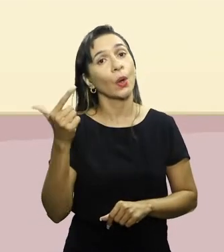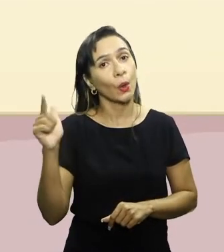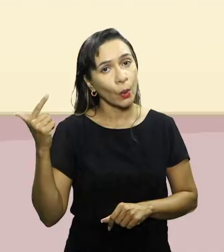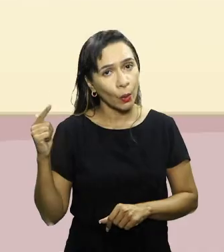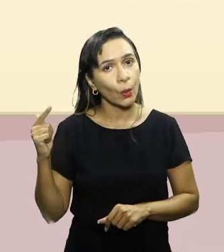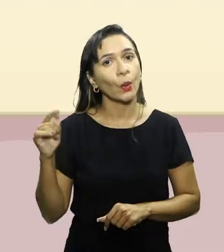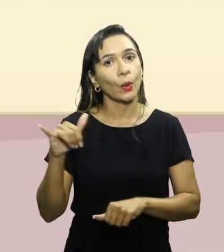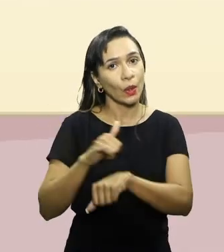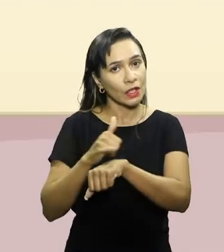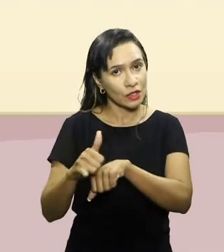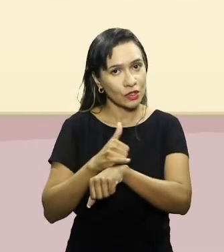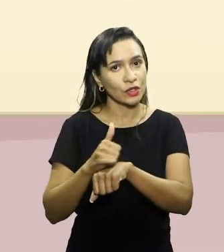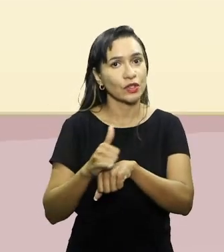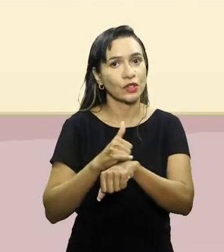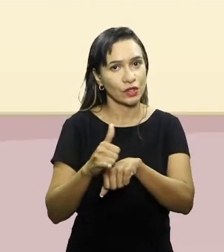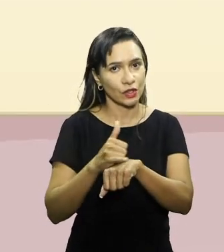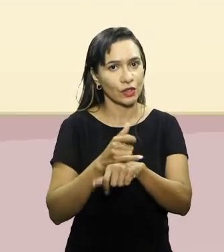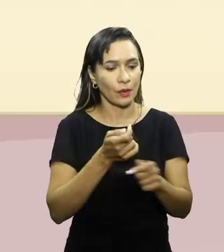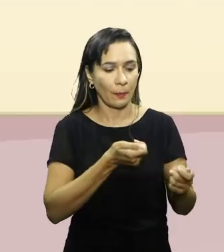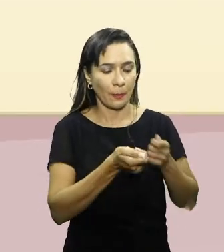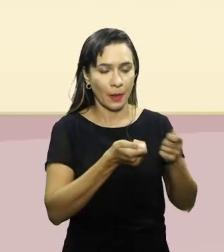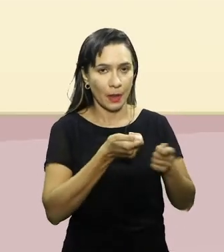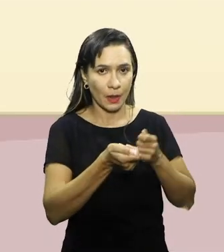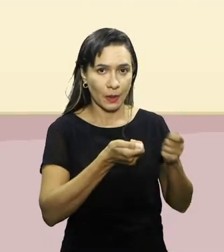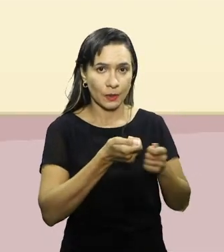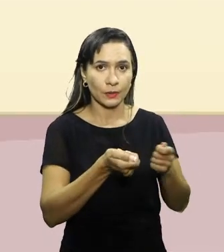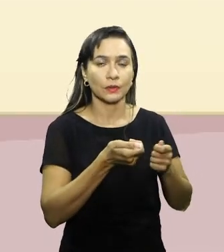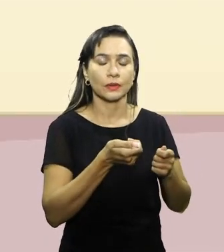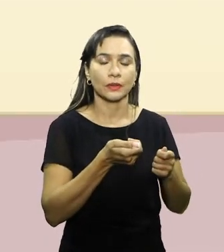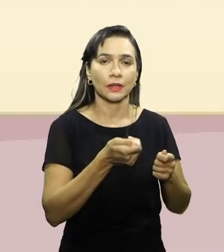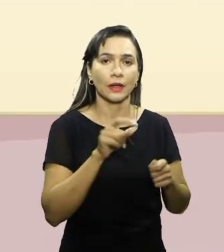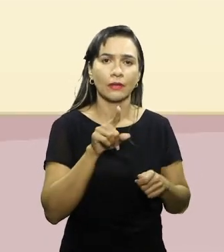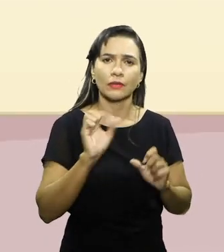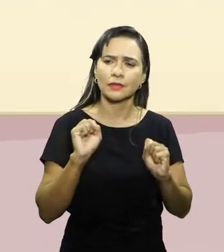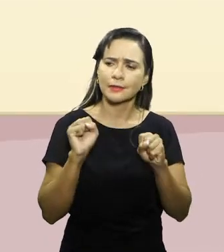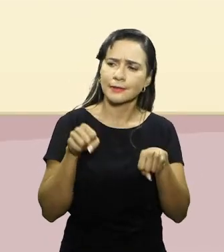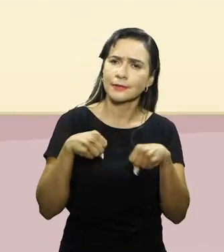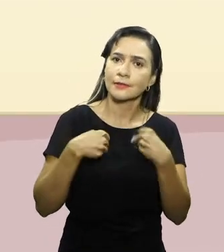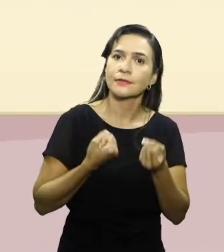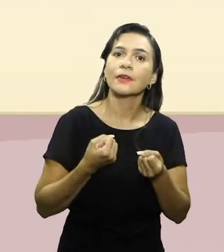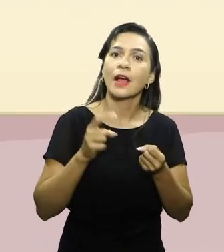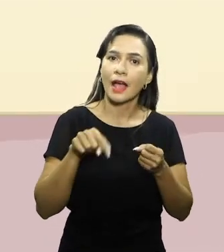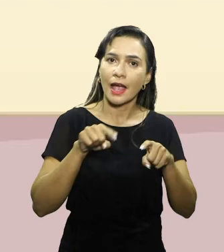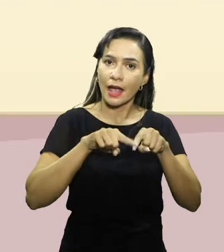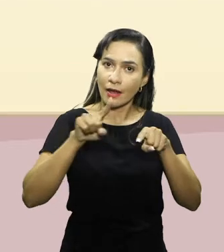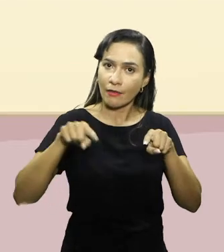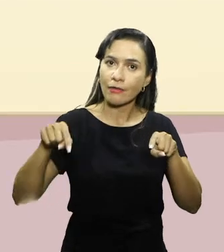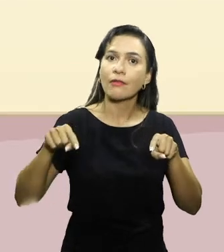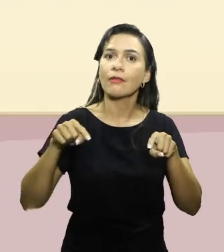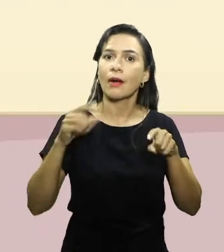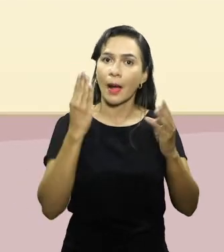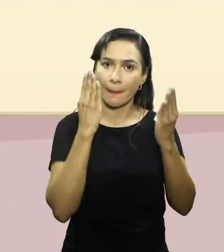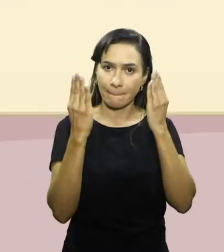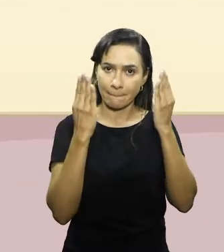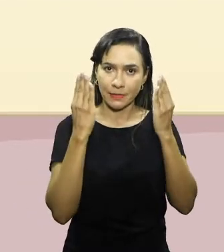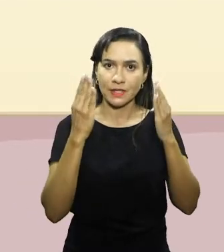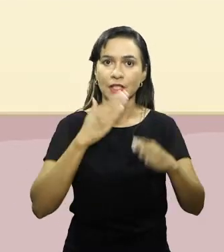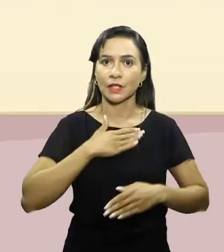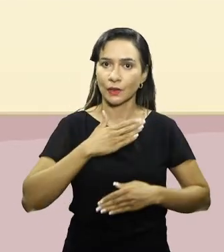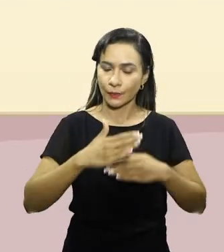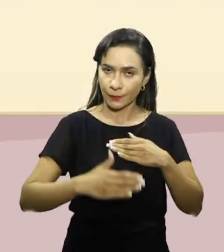como por exemplo, a percepção subjetiva de esforço, certo? Que é uma variável psicofisiológica,